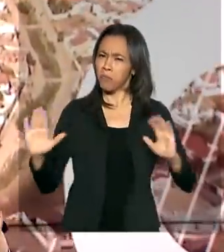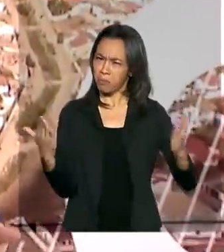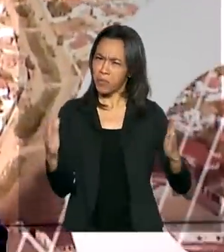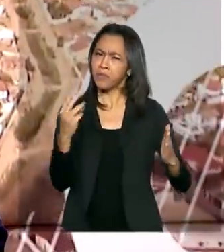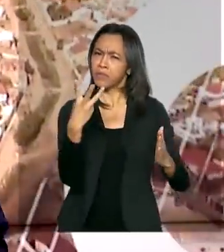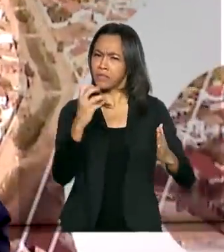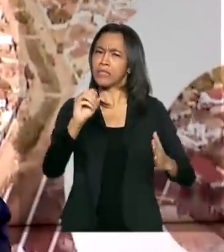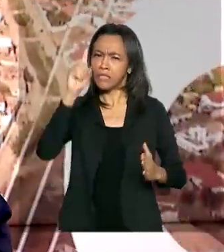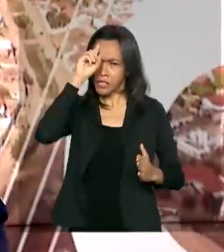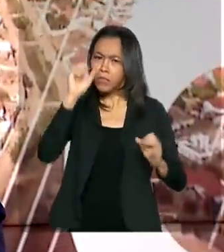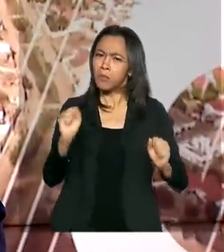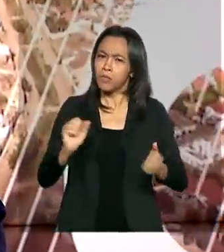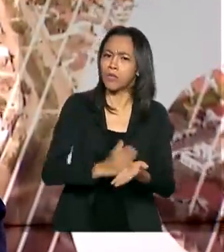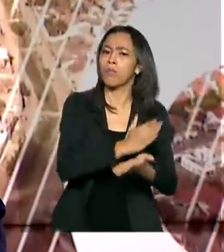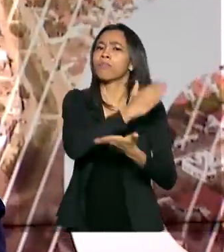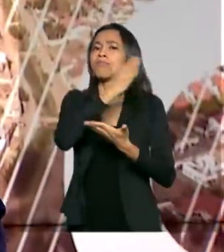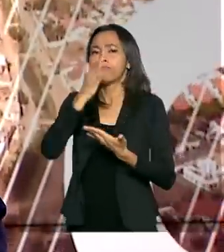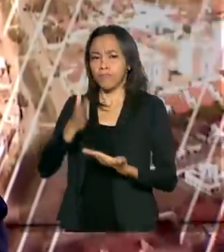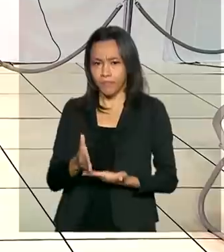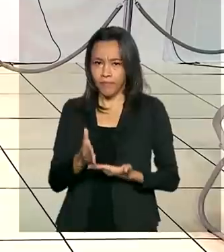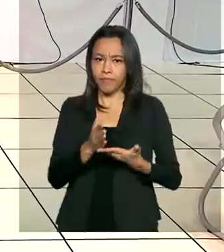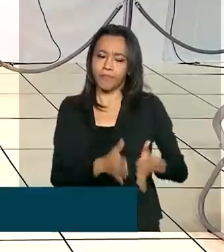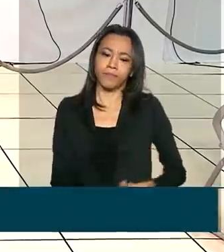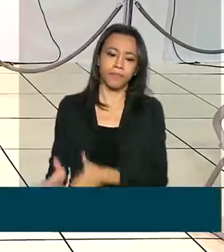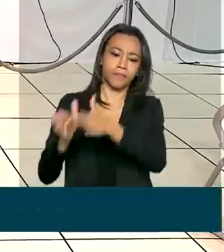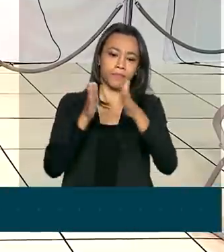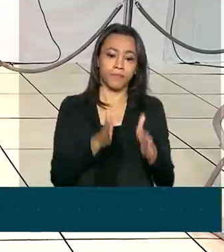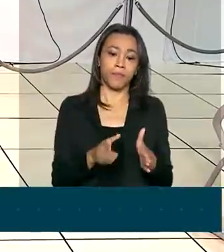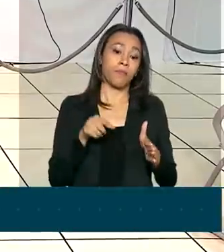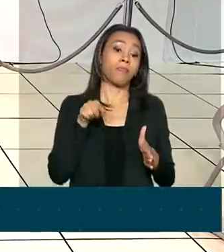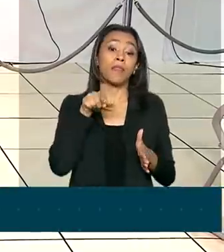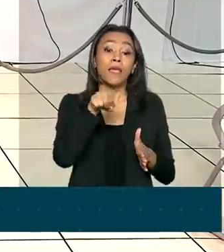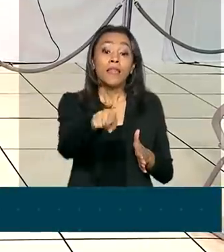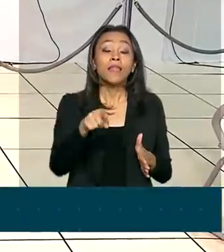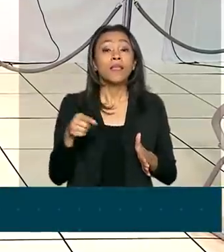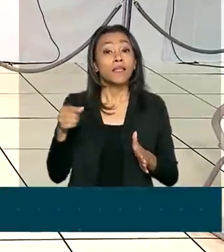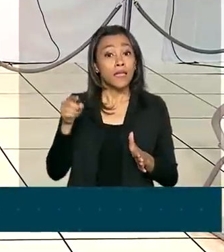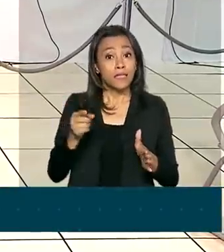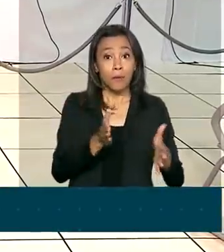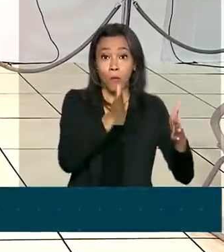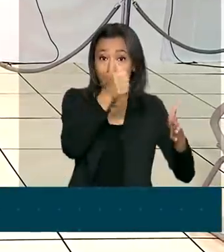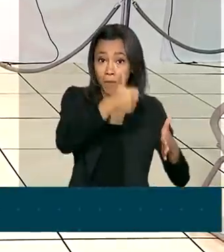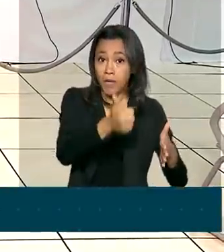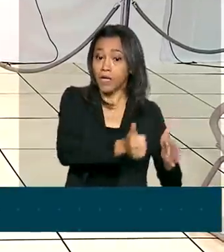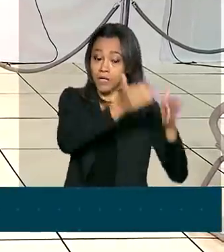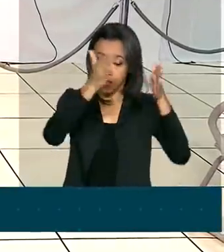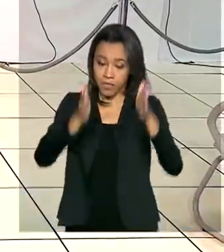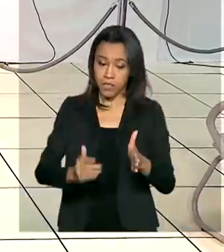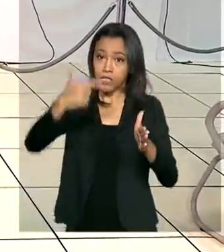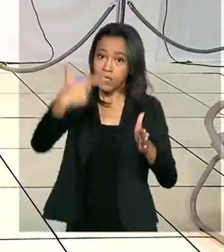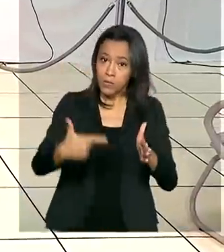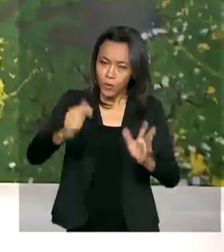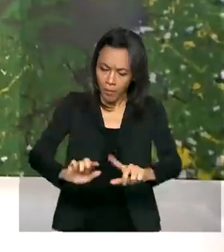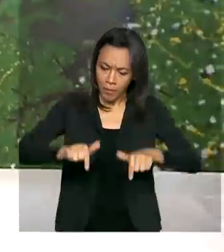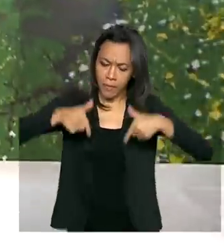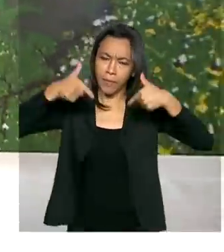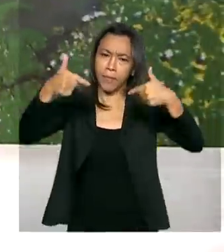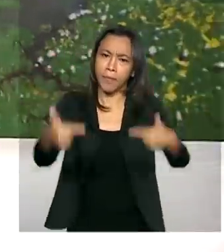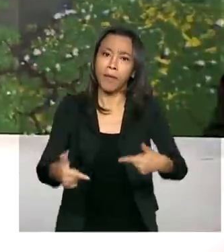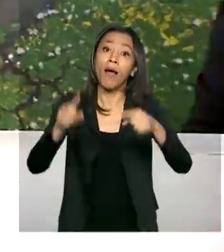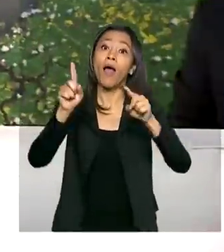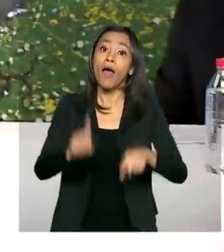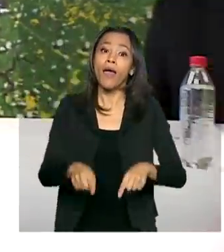dias, podendo ser prorrogada. O custo desta segunda fase da Operação Verde Brasil é de